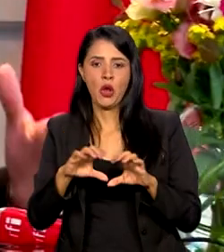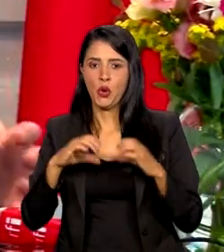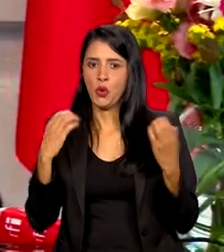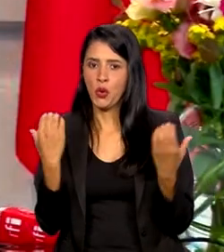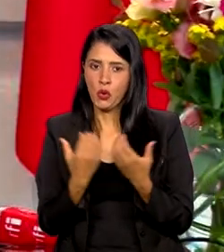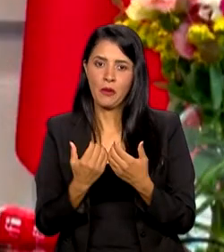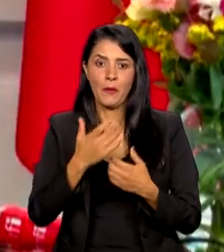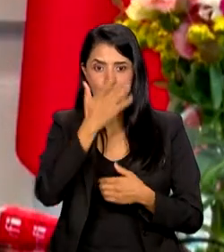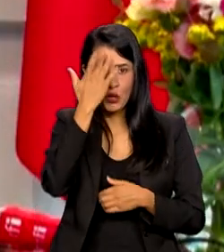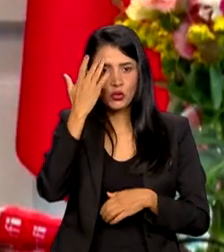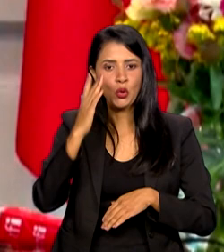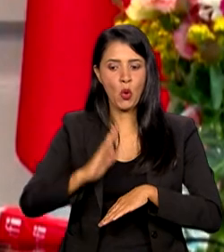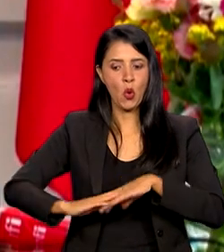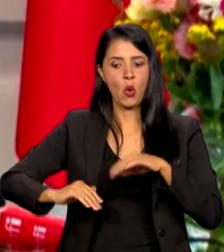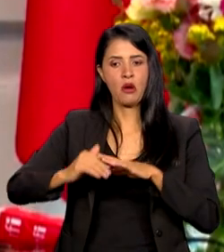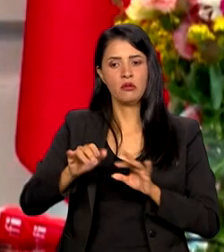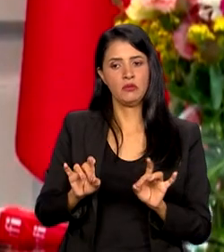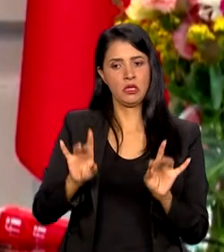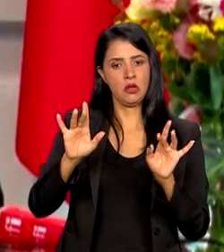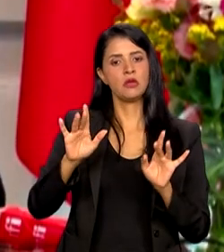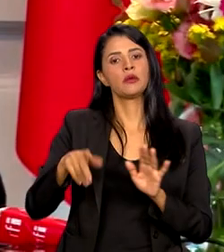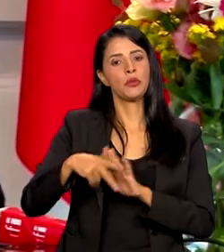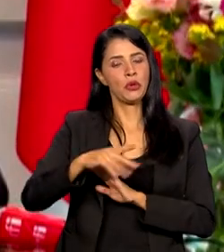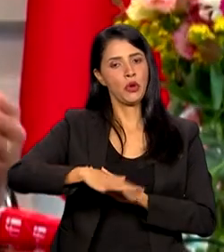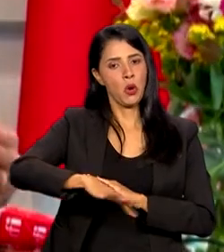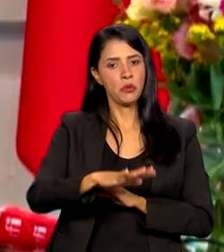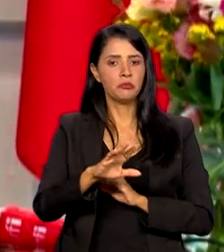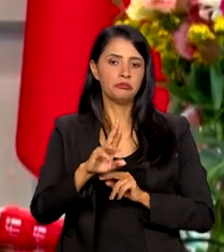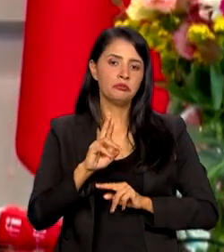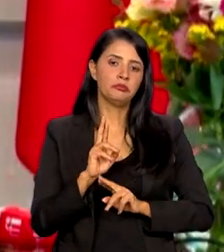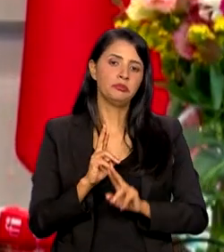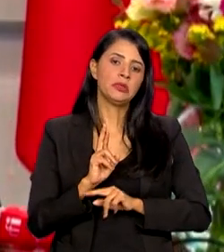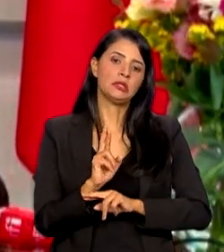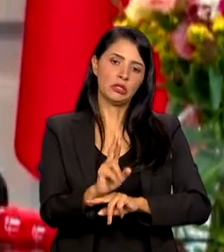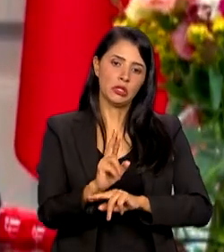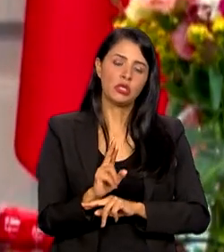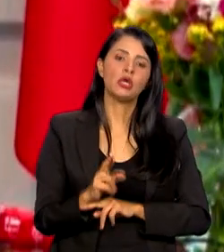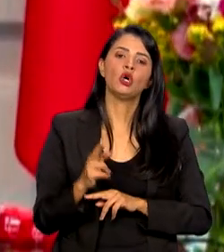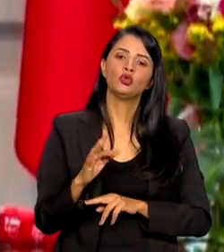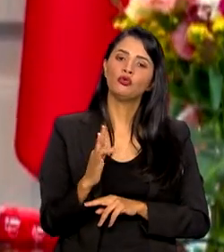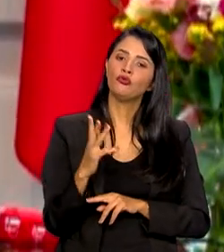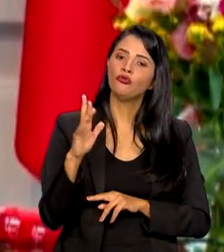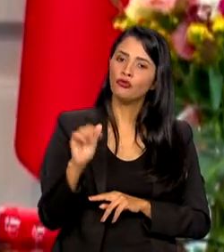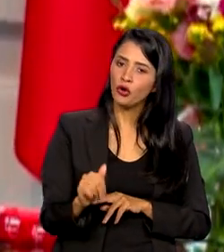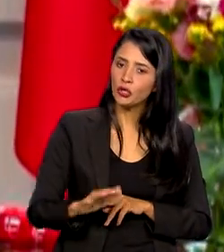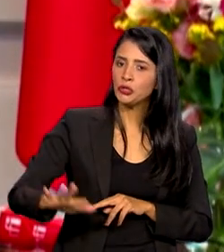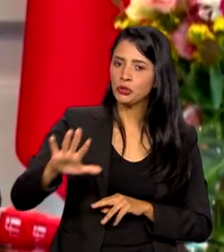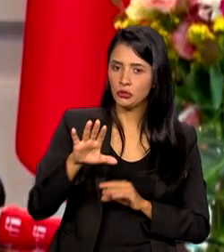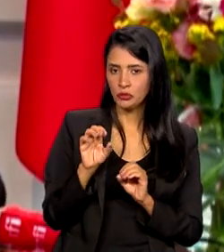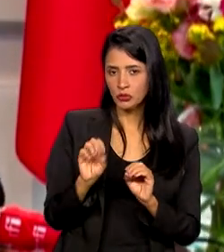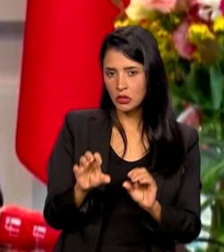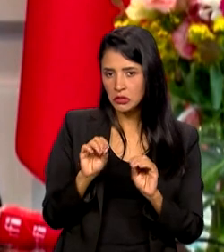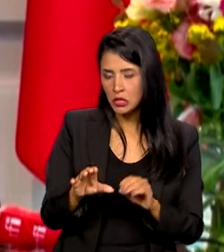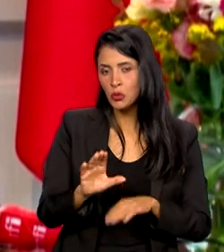especialistas, isso participando, representando o Fórum Nacional de Educação, do Conselho Nacional de Educação,